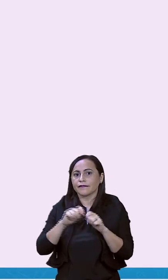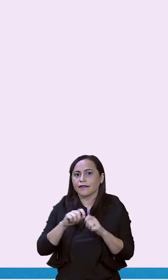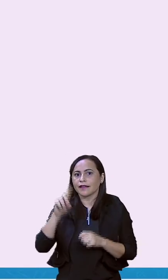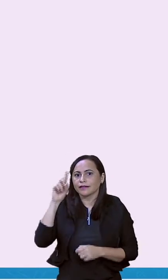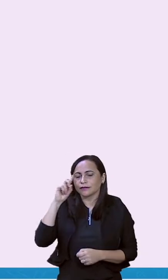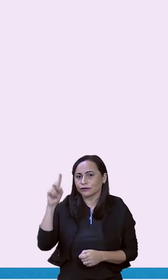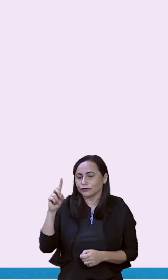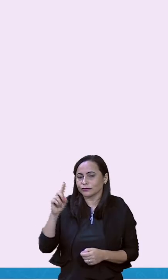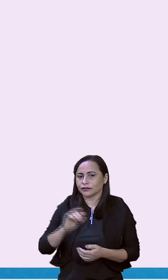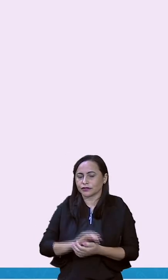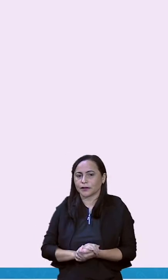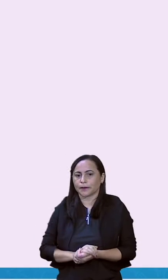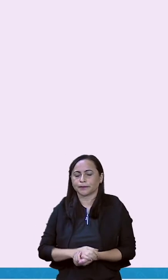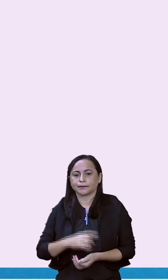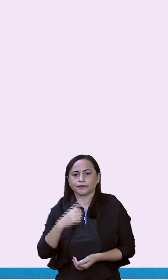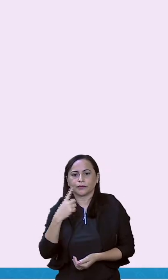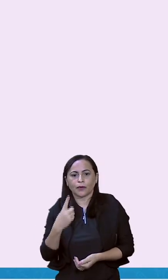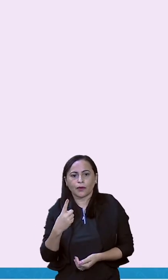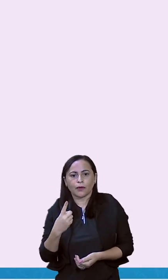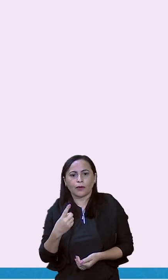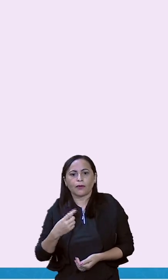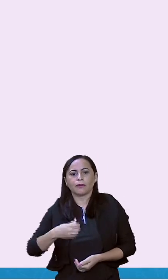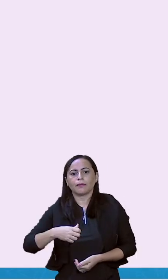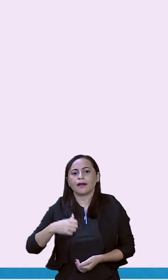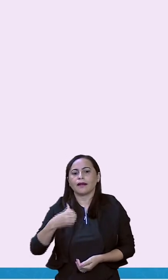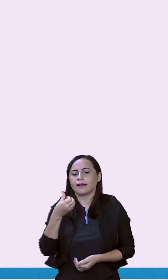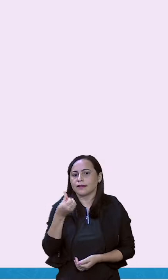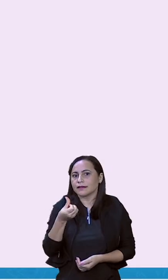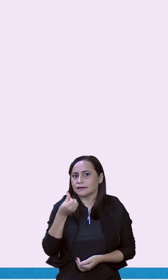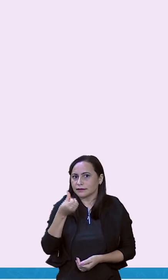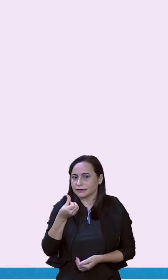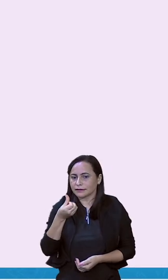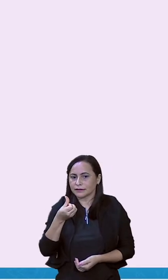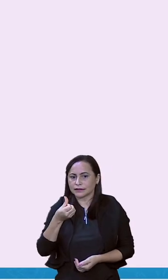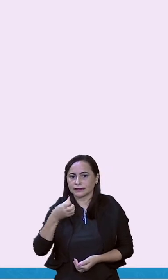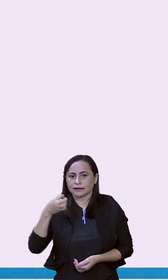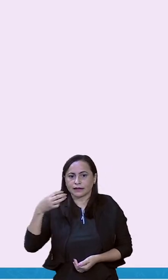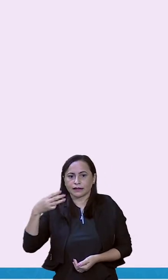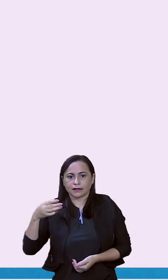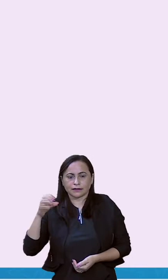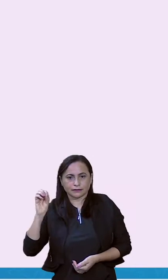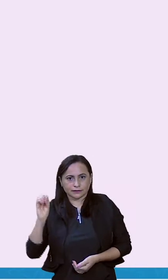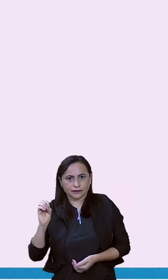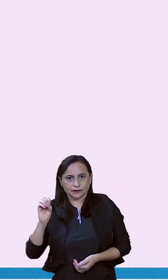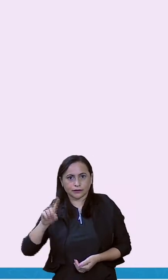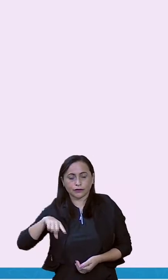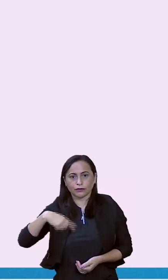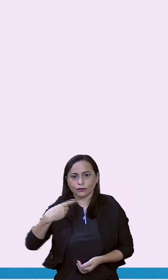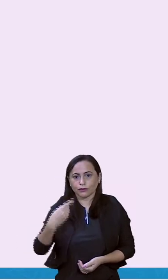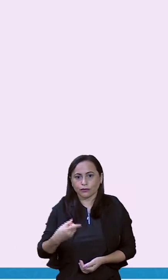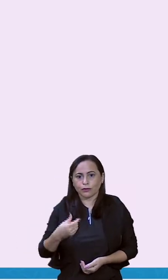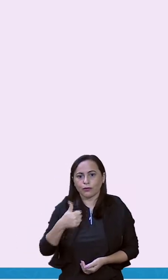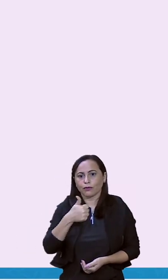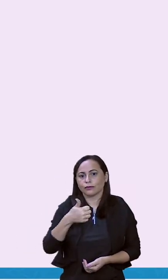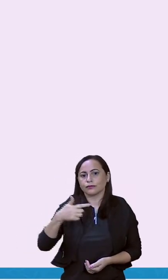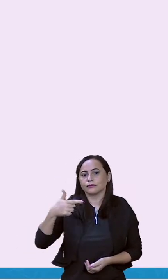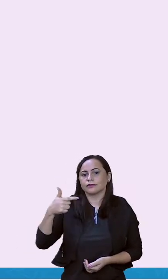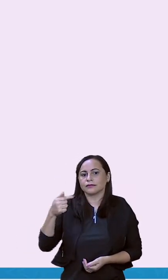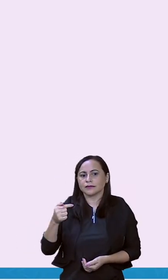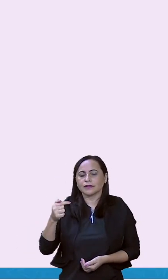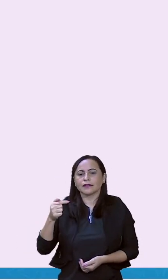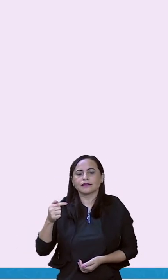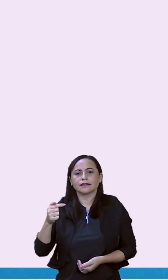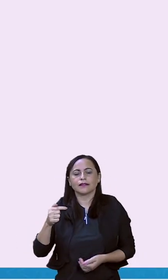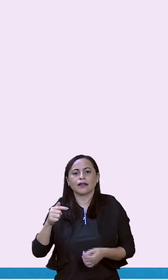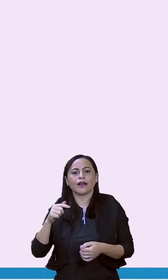e outro às dezessete horas, na volta do trabalho. O dono do bichinho diz que tem que se